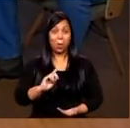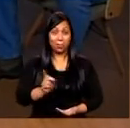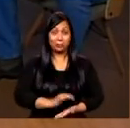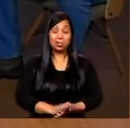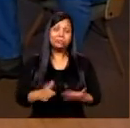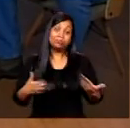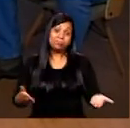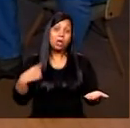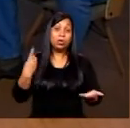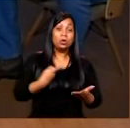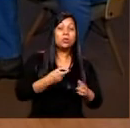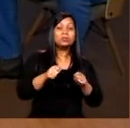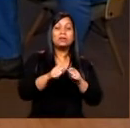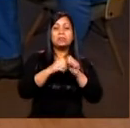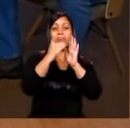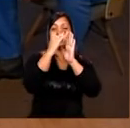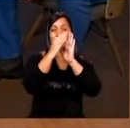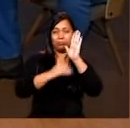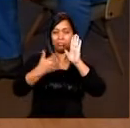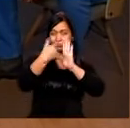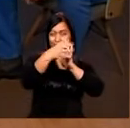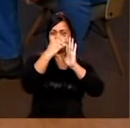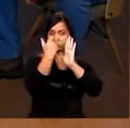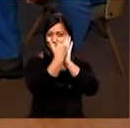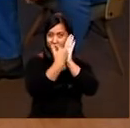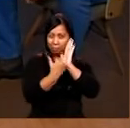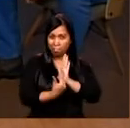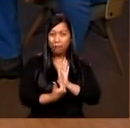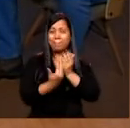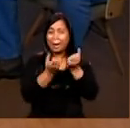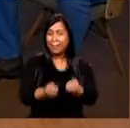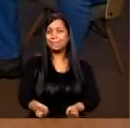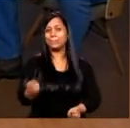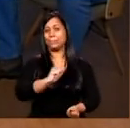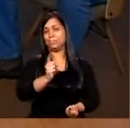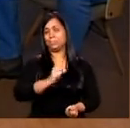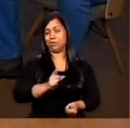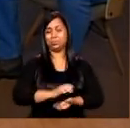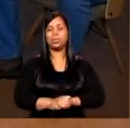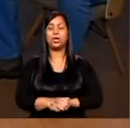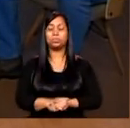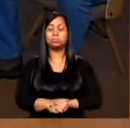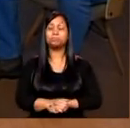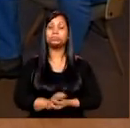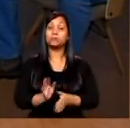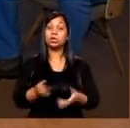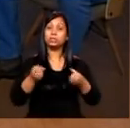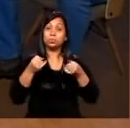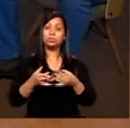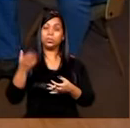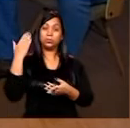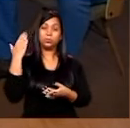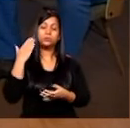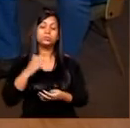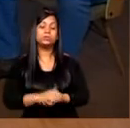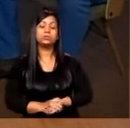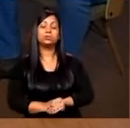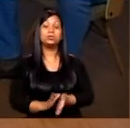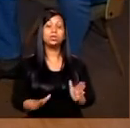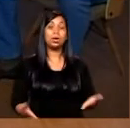faz um esquema para que não pese para os professores. É, eu já tinha falado para você antes, né, que